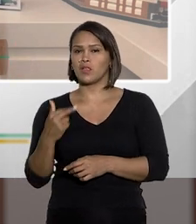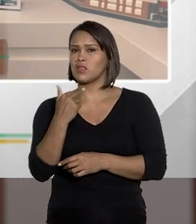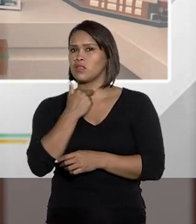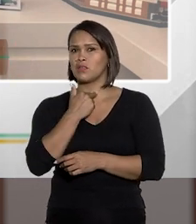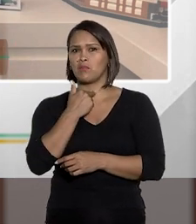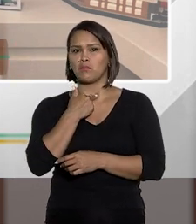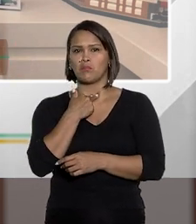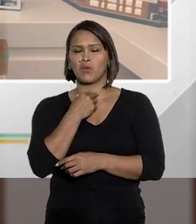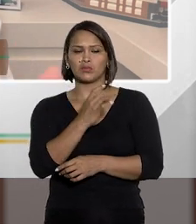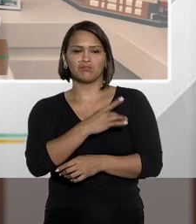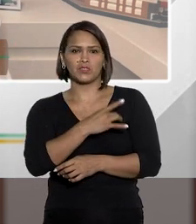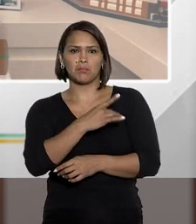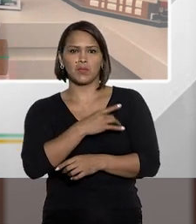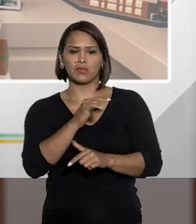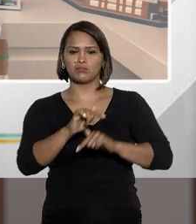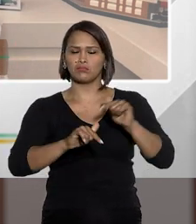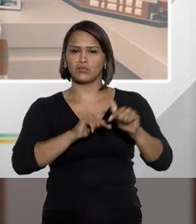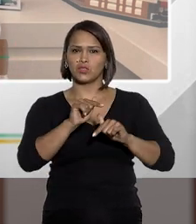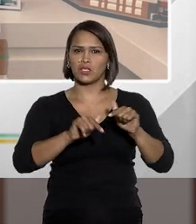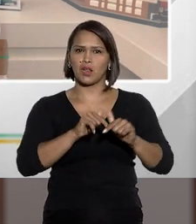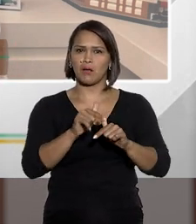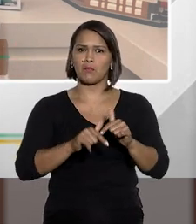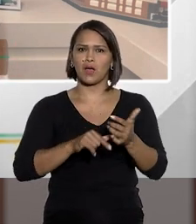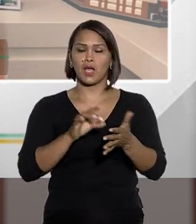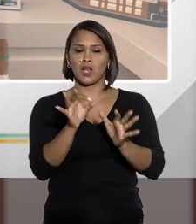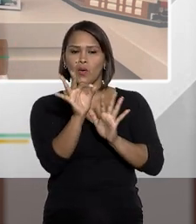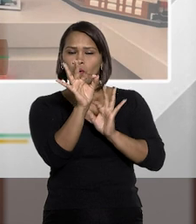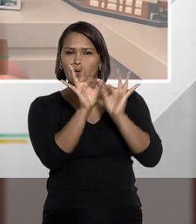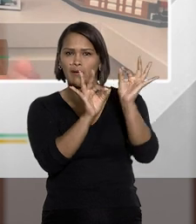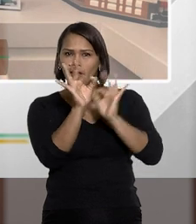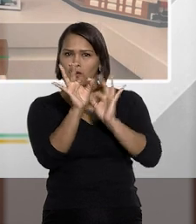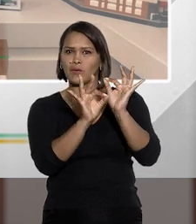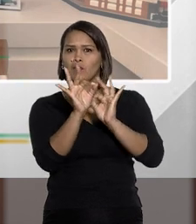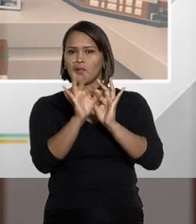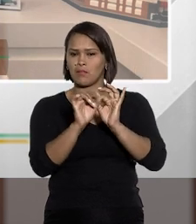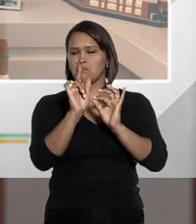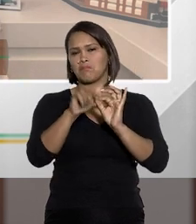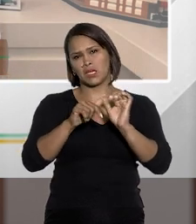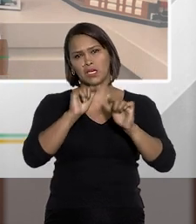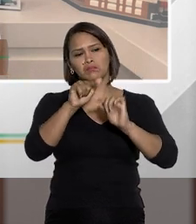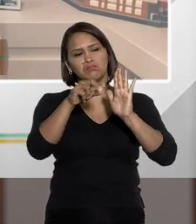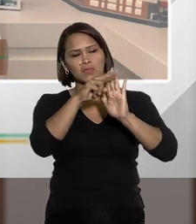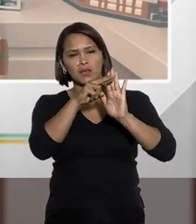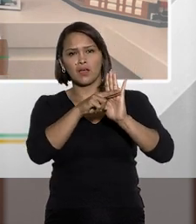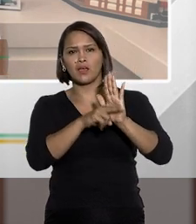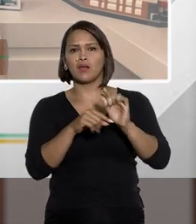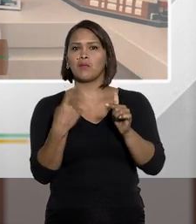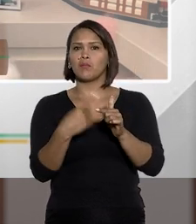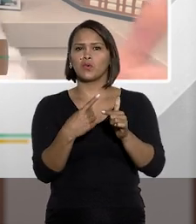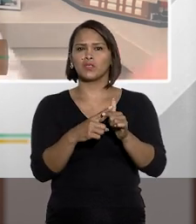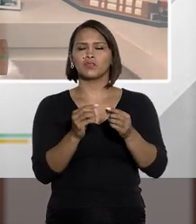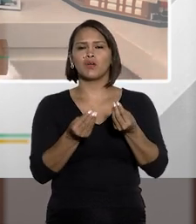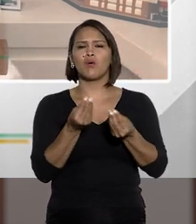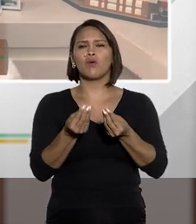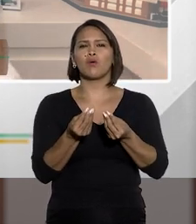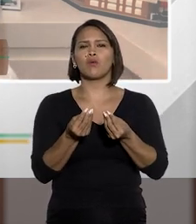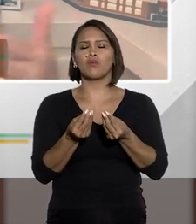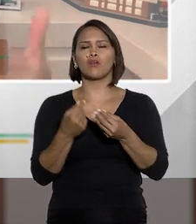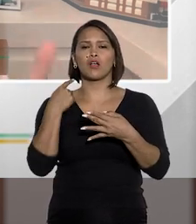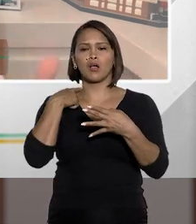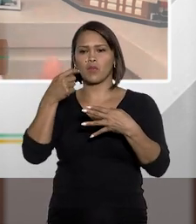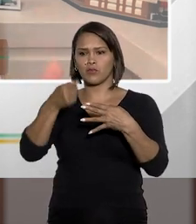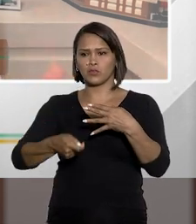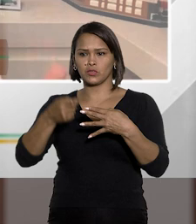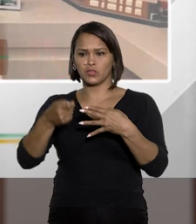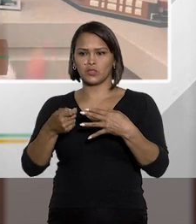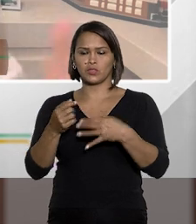pode ter medo de exercer regularmente as suas funções, porque senão, como é que eu